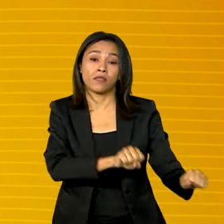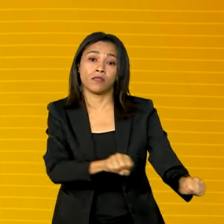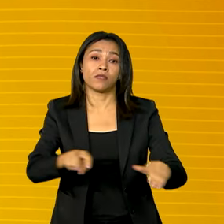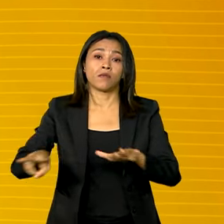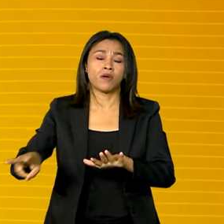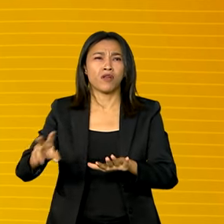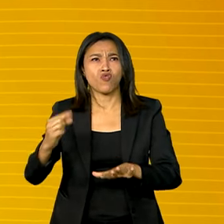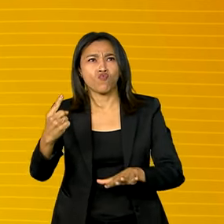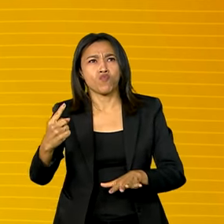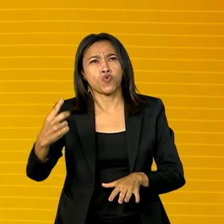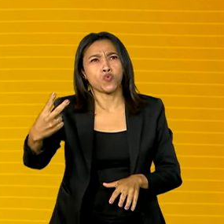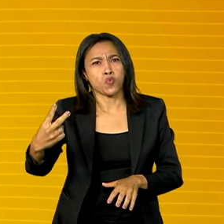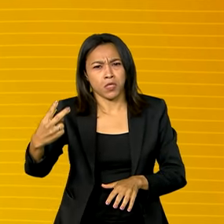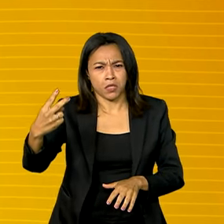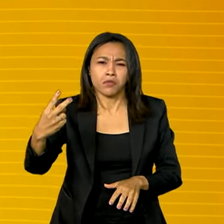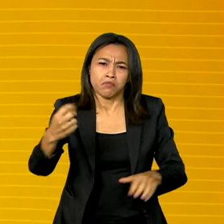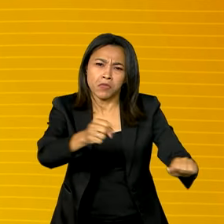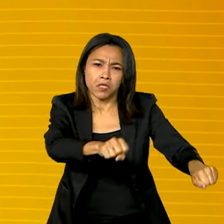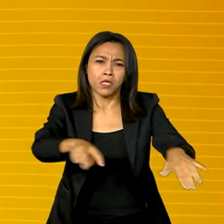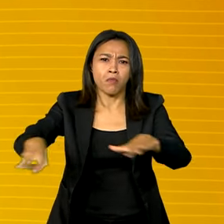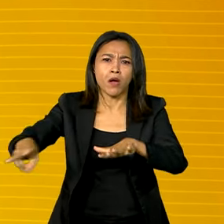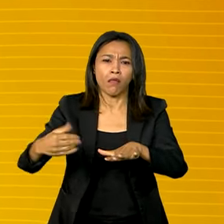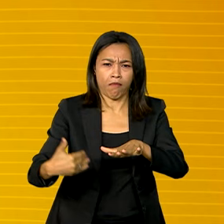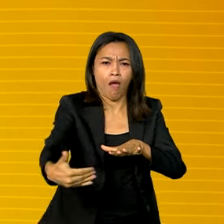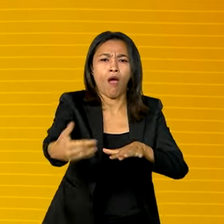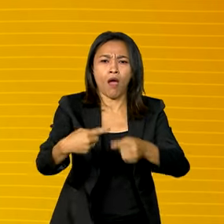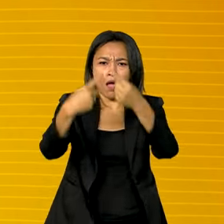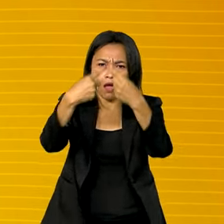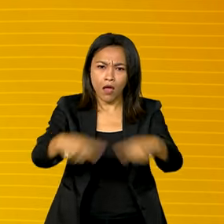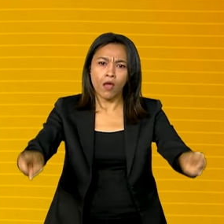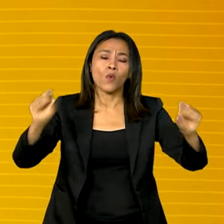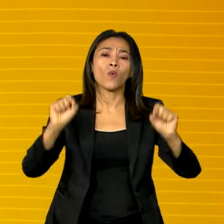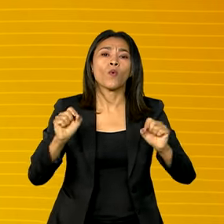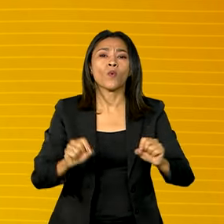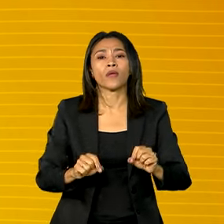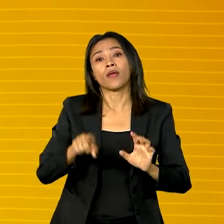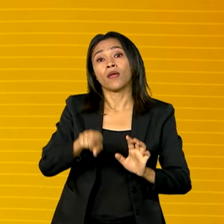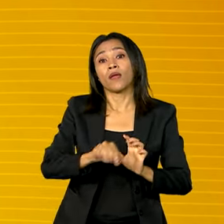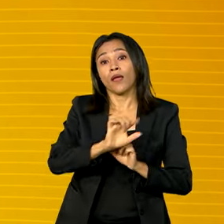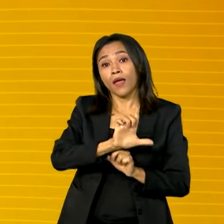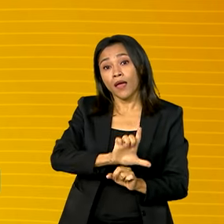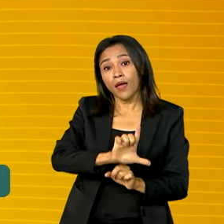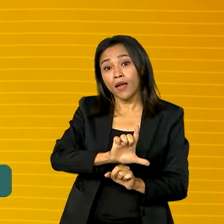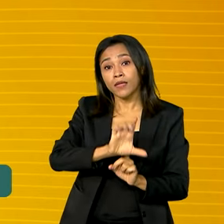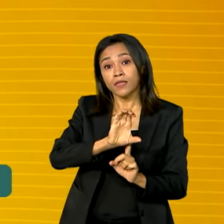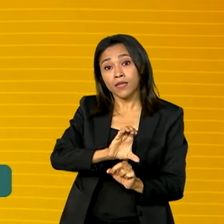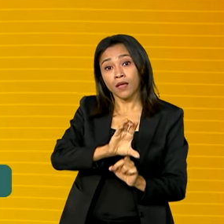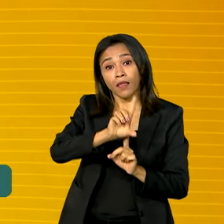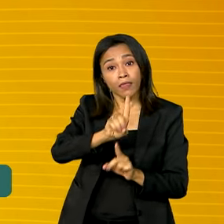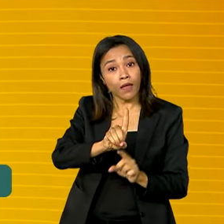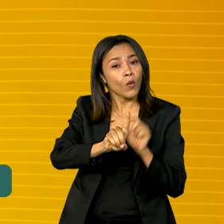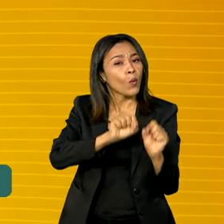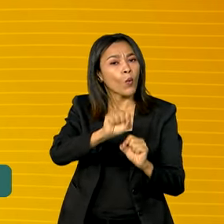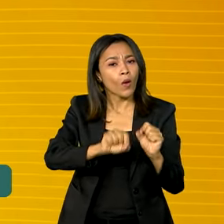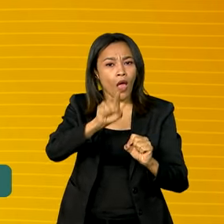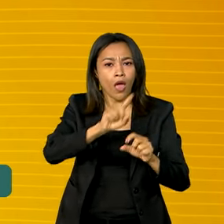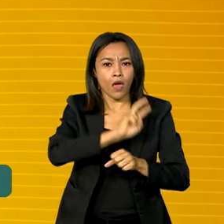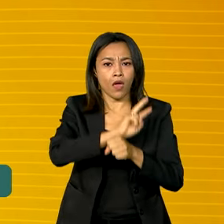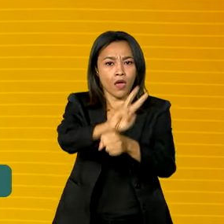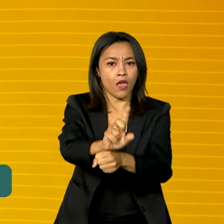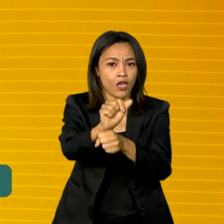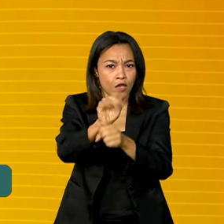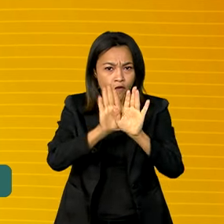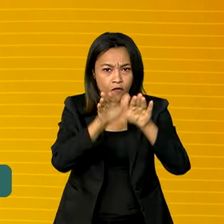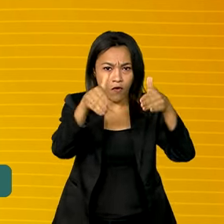daqui uma ou duas semanas já vai ser lançado. A letra de crédito do desenvolvimento para indústria,